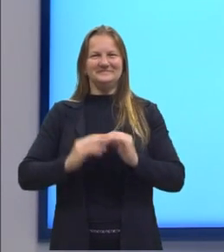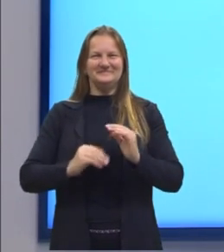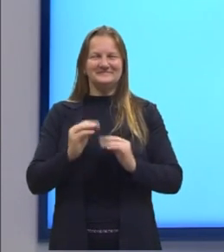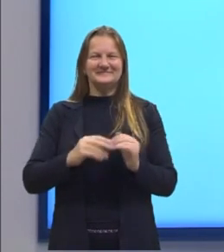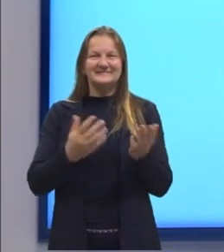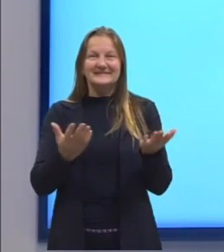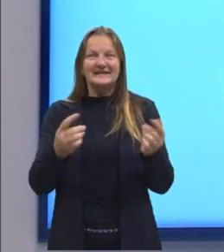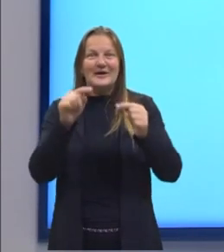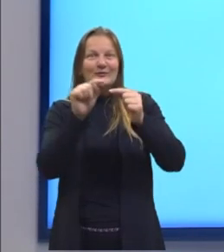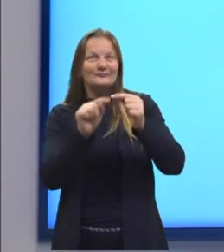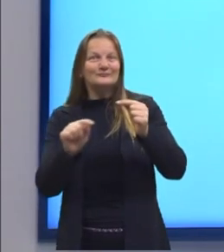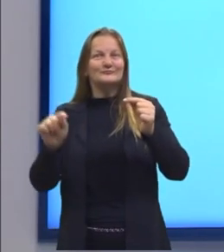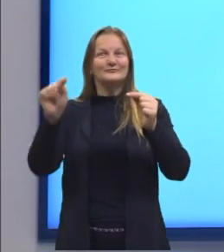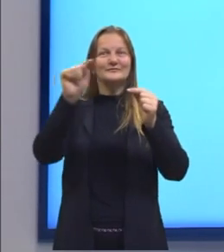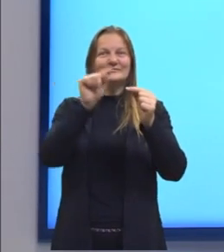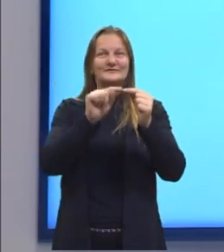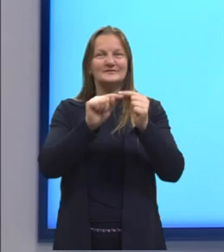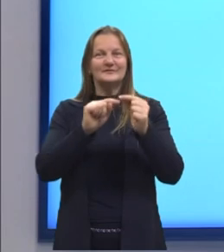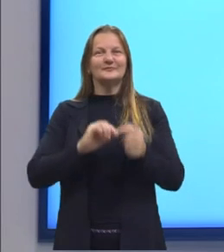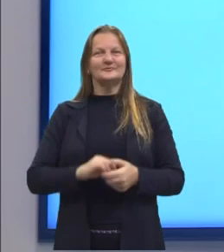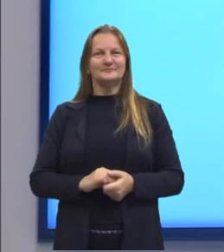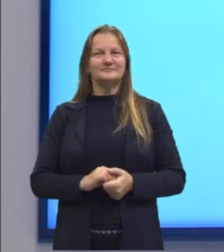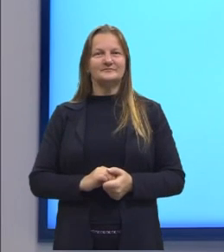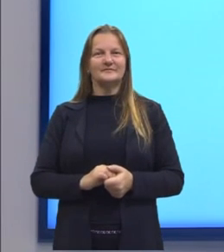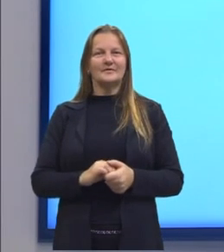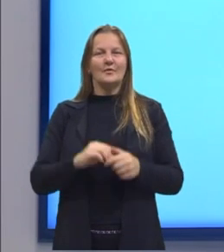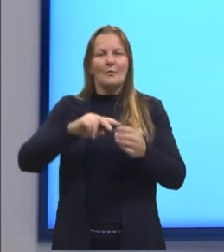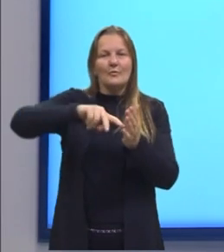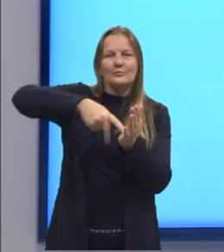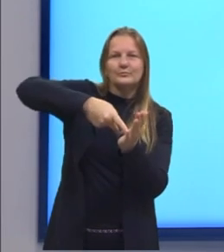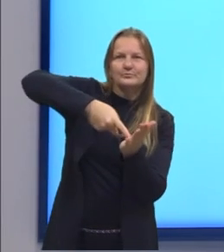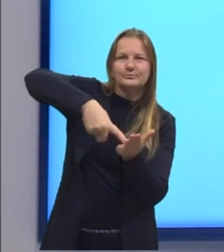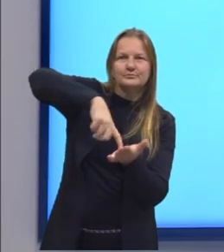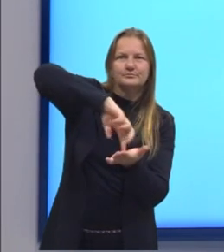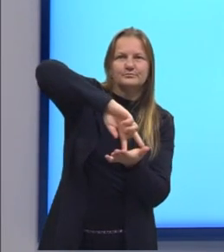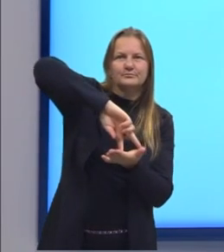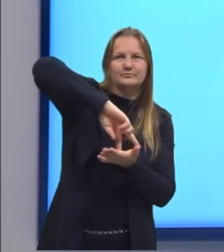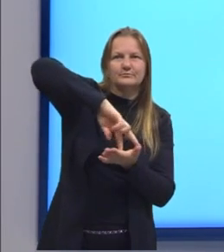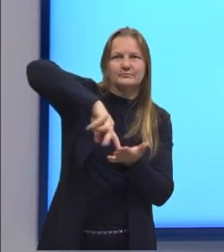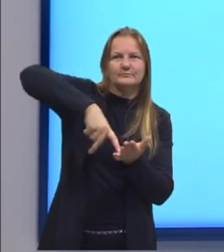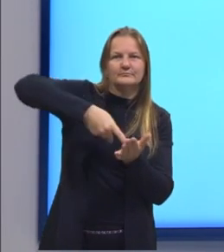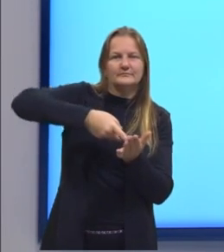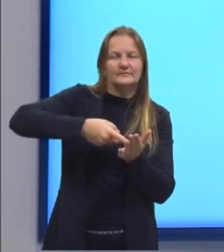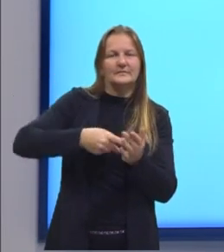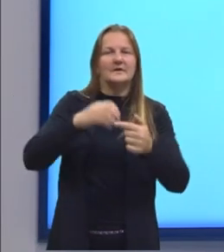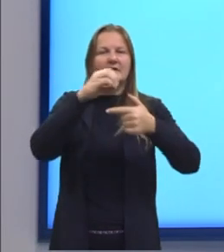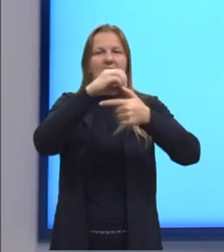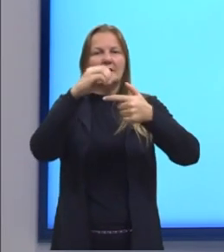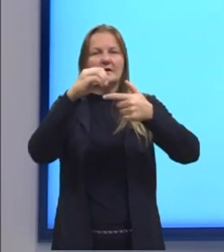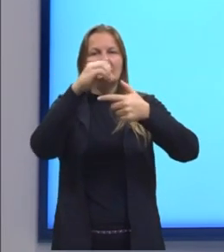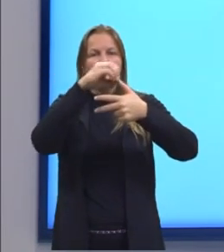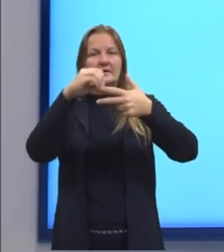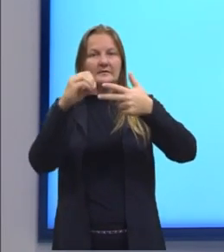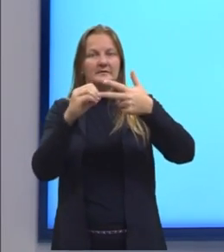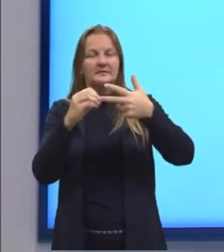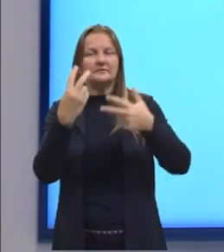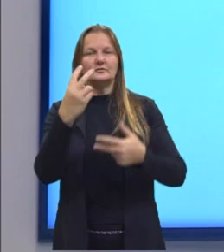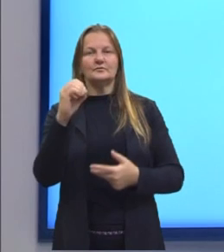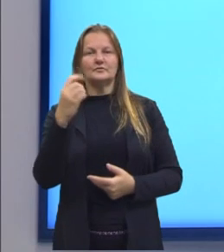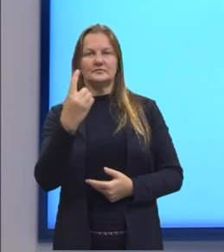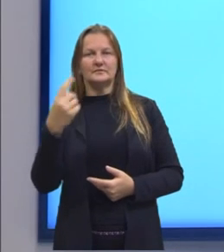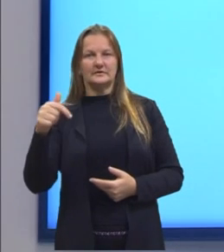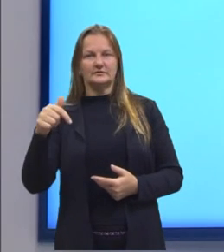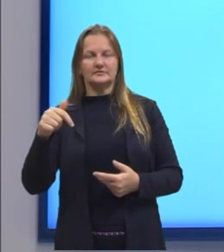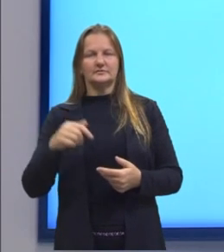do círculo, né? Círculo, circunferência. Essa questão do Enem de 2017 diz o